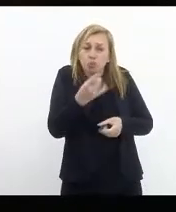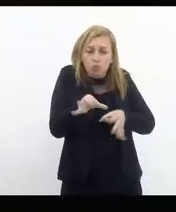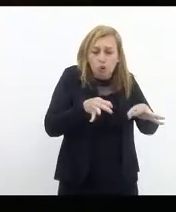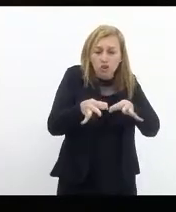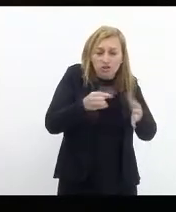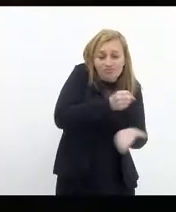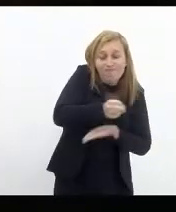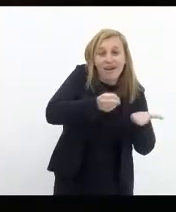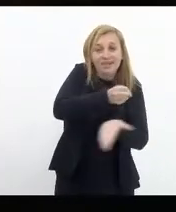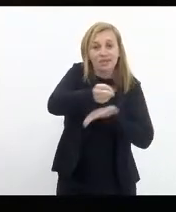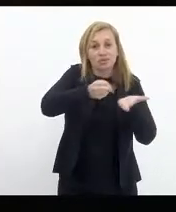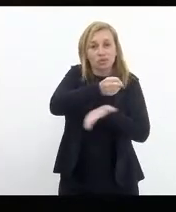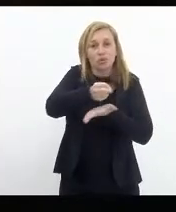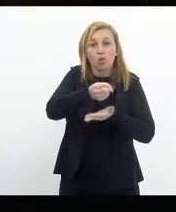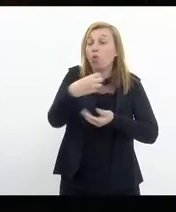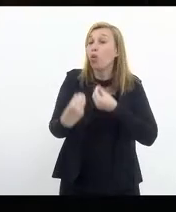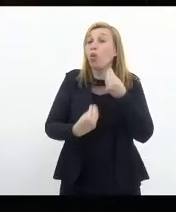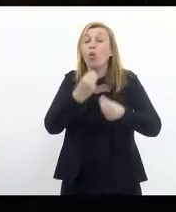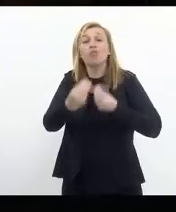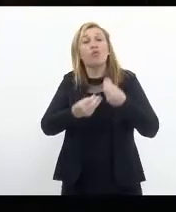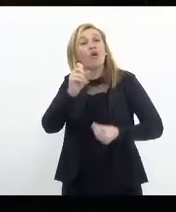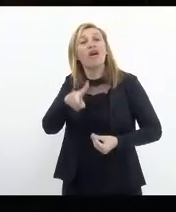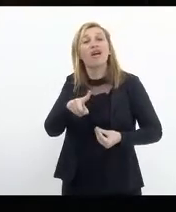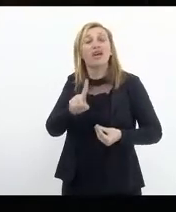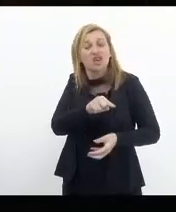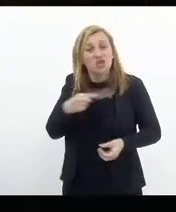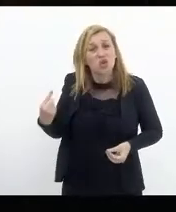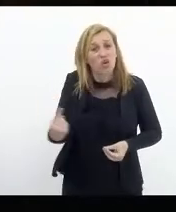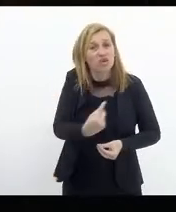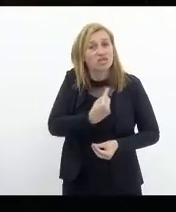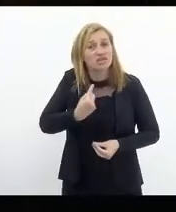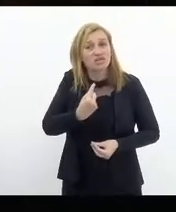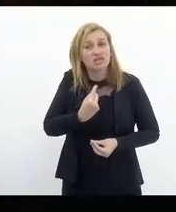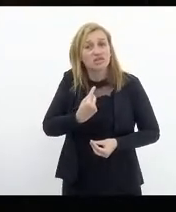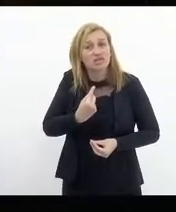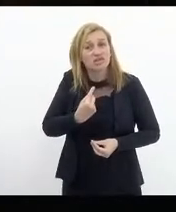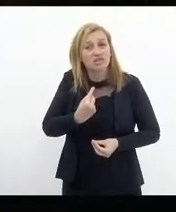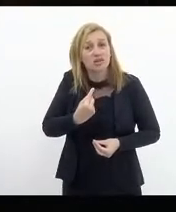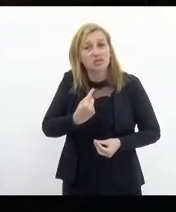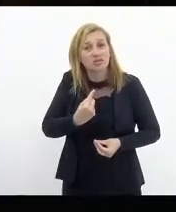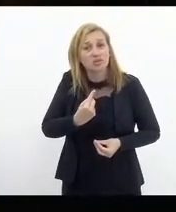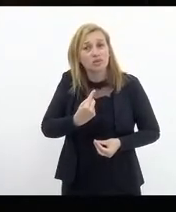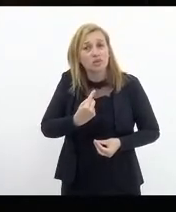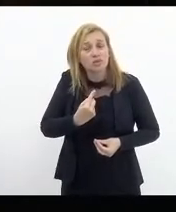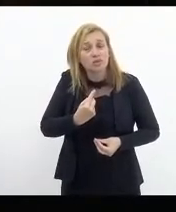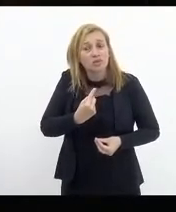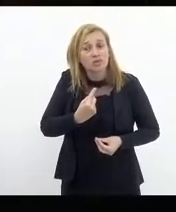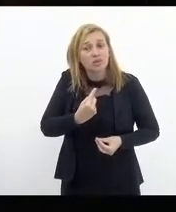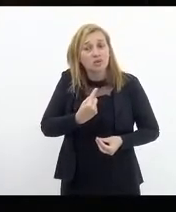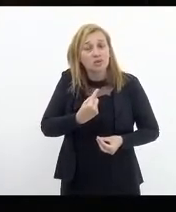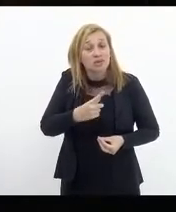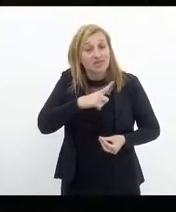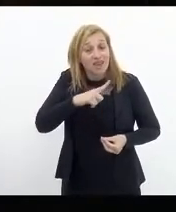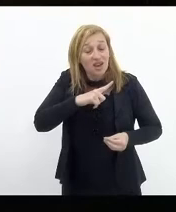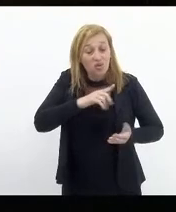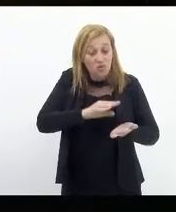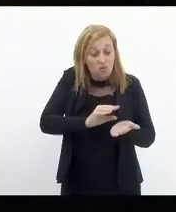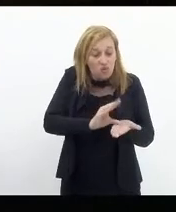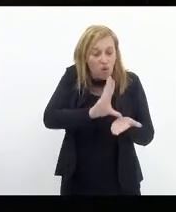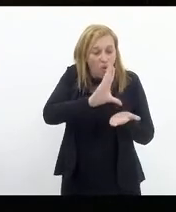básico, como é que nós vamos atribuir o volume de recursos